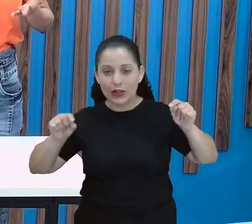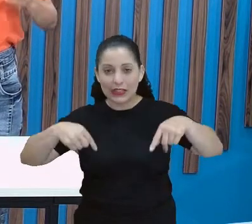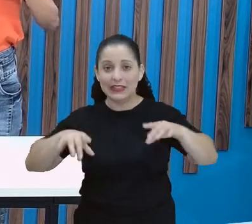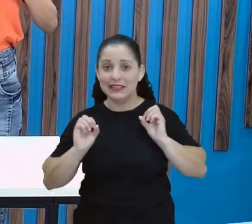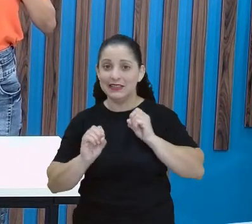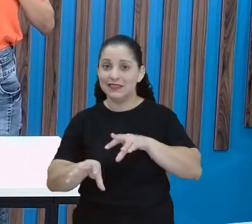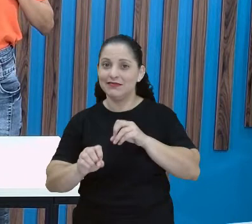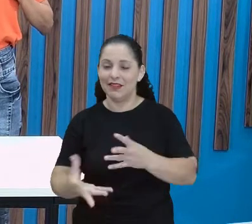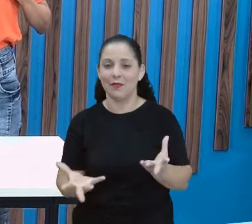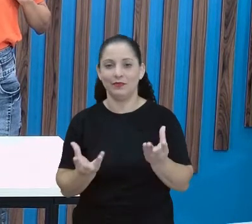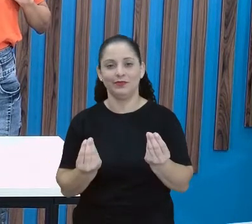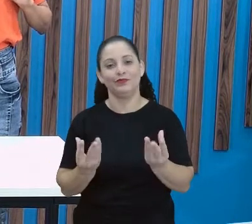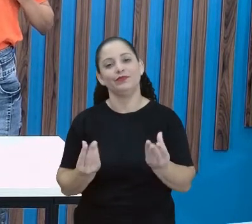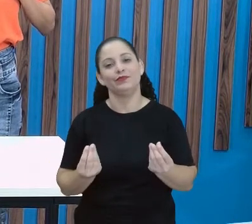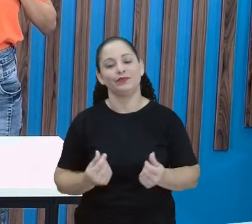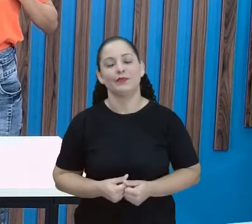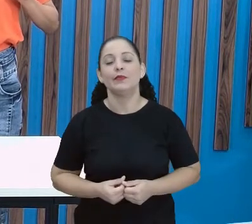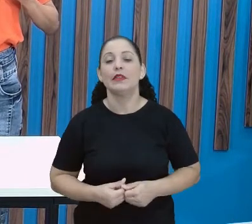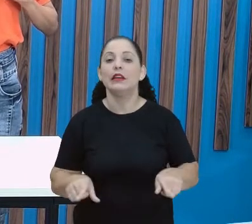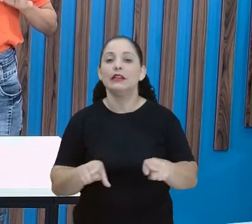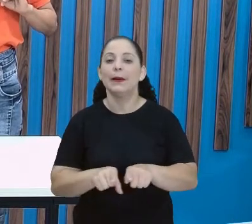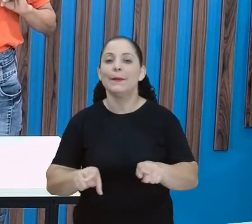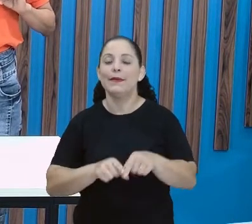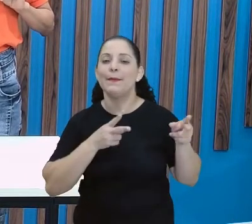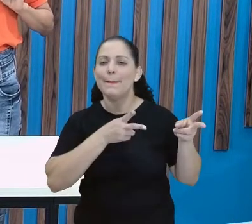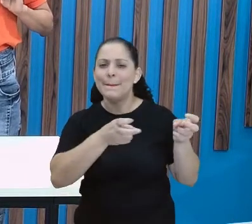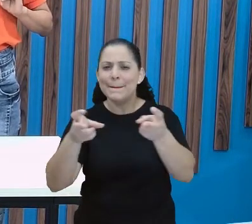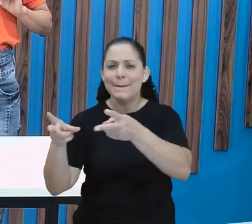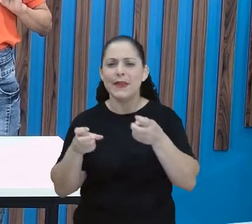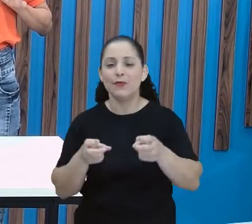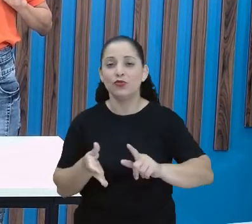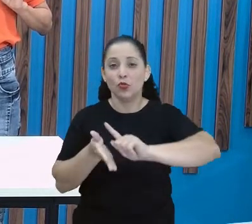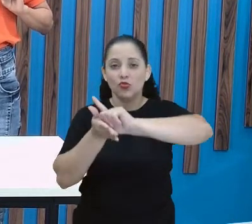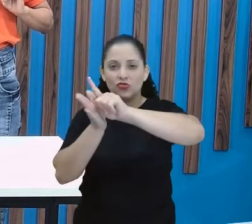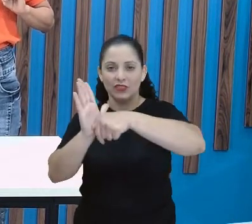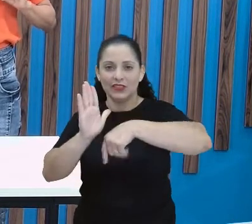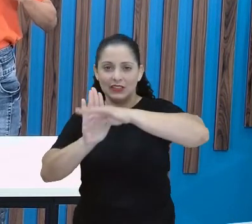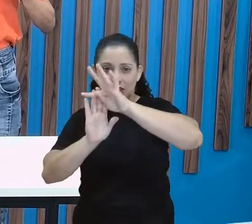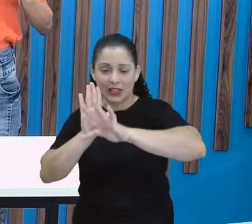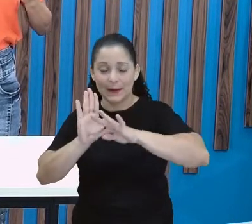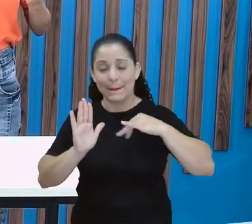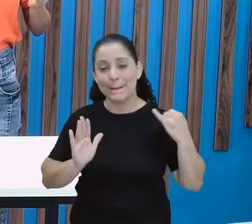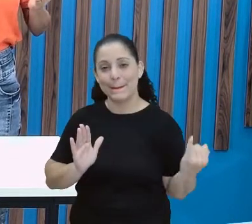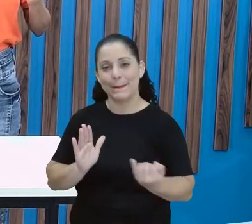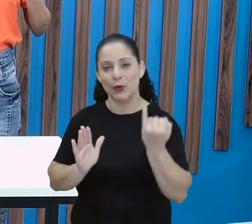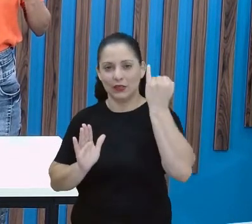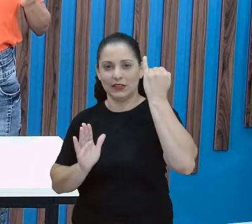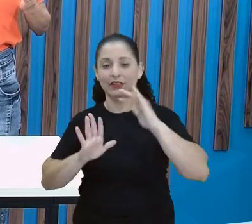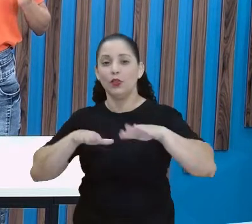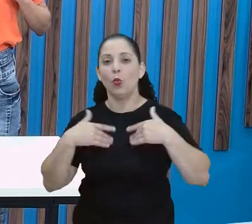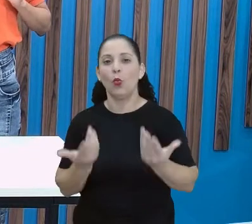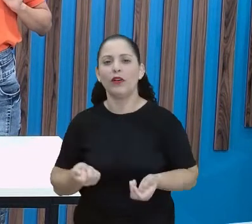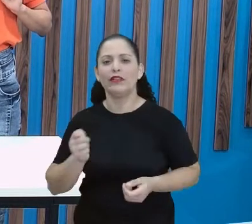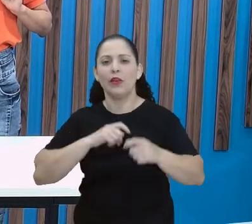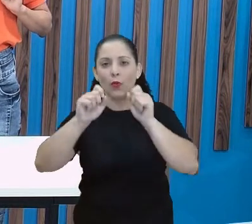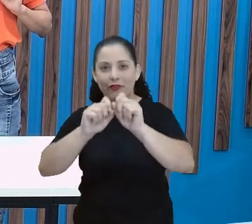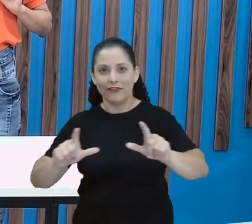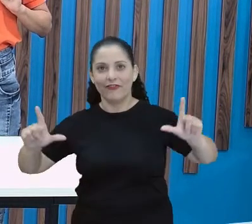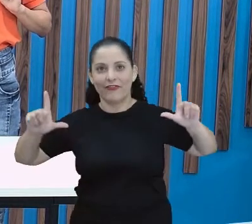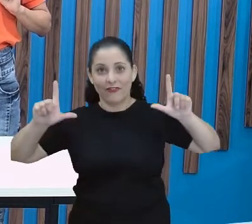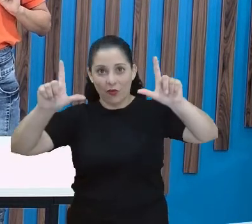ele. E verificamos também a importância desse gênero texto textual quando está junto de uma